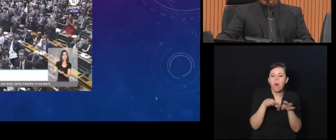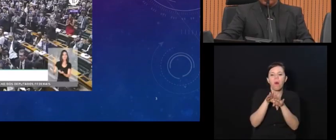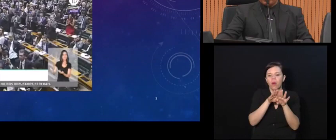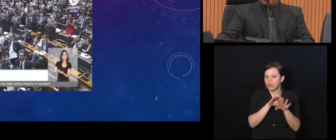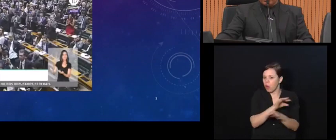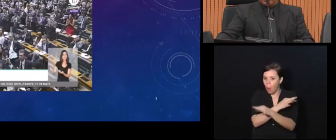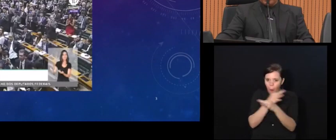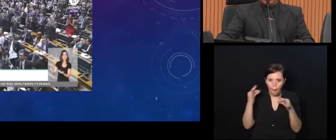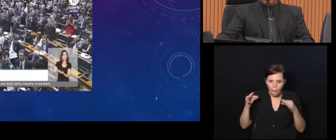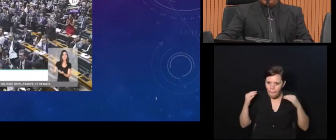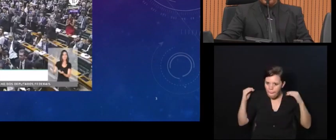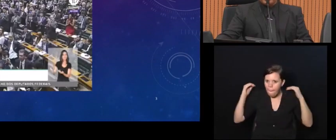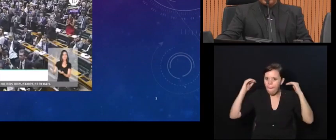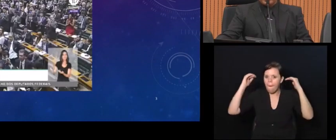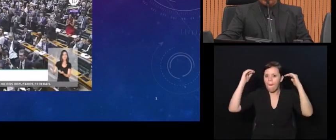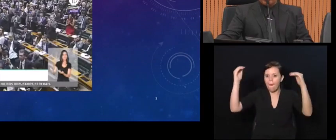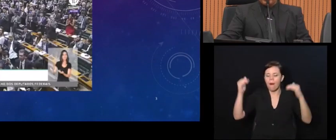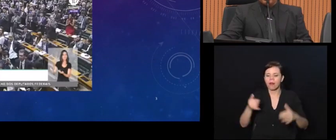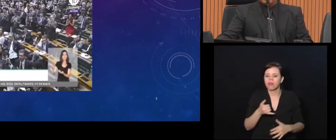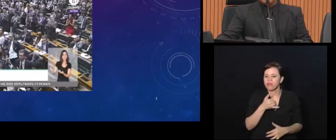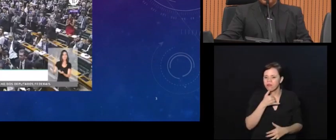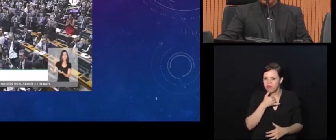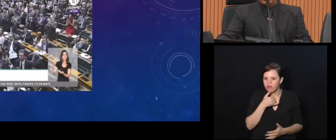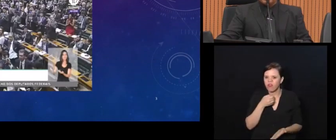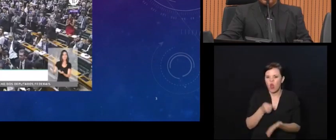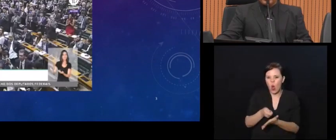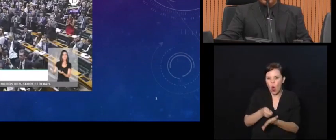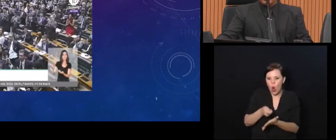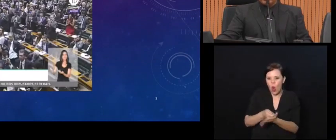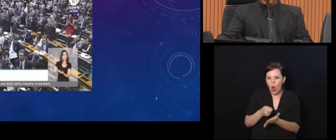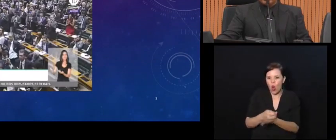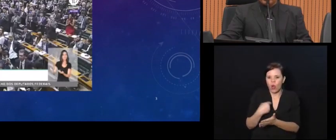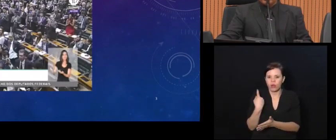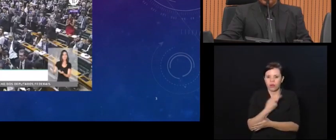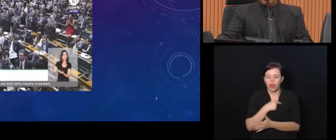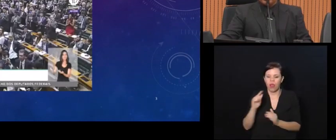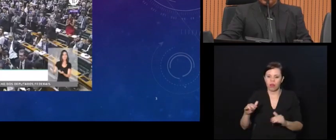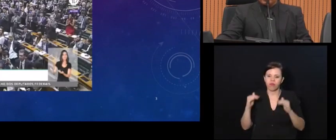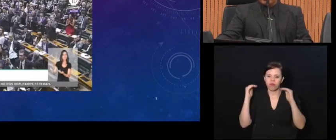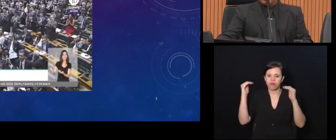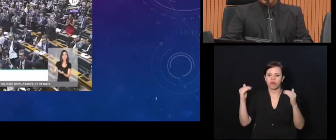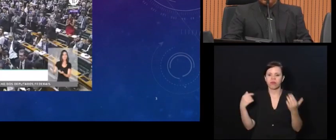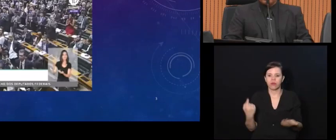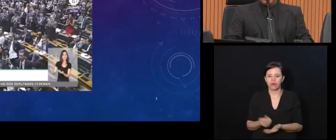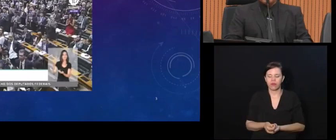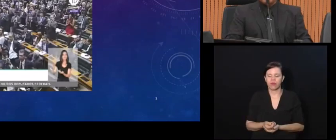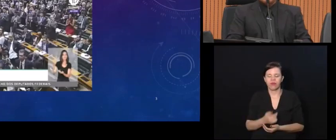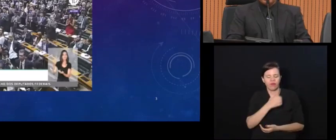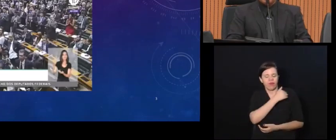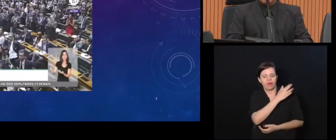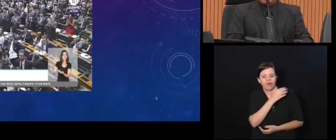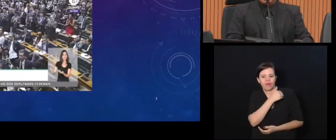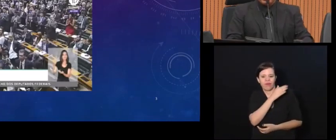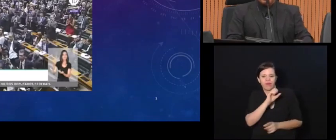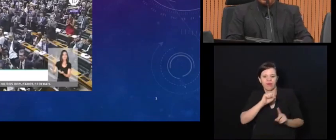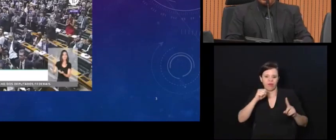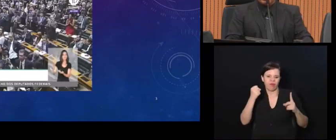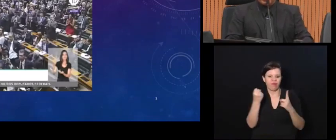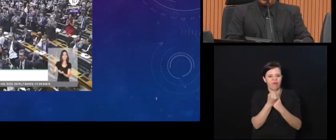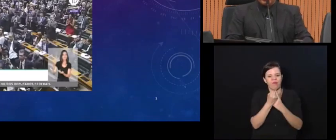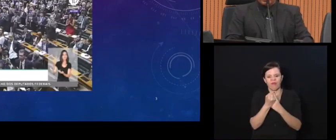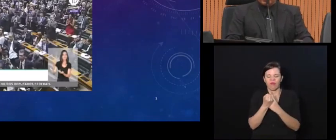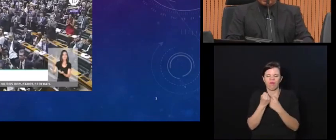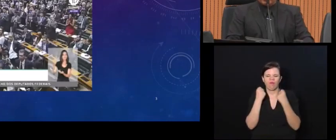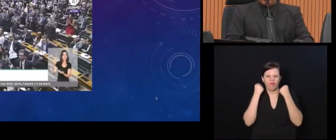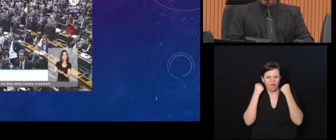ótimo. Infelizmente, a cobrança em cima de nós, ela é muito maior. Porque o preconceito social ele é muito